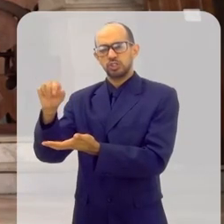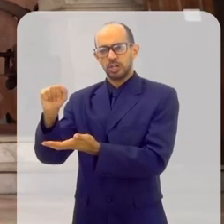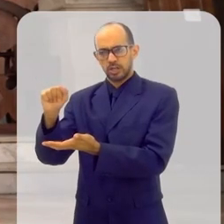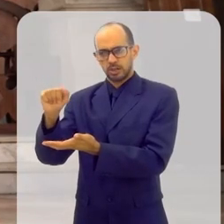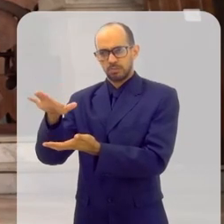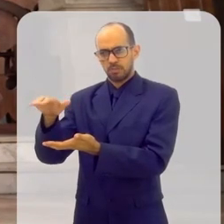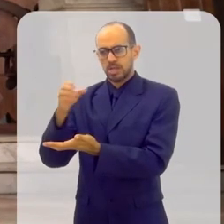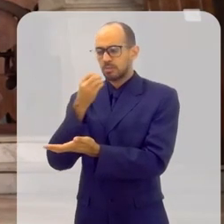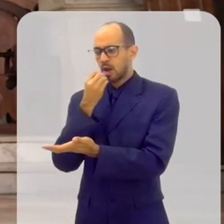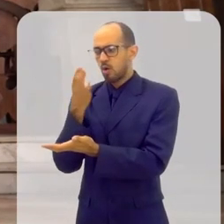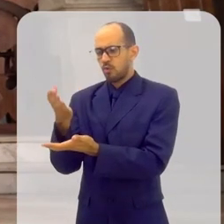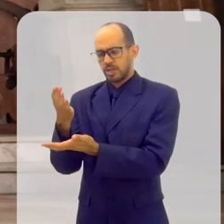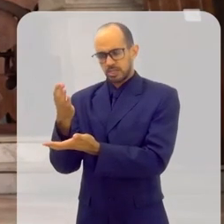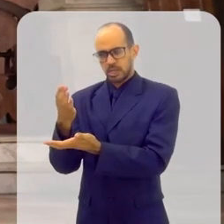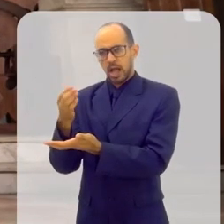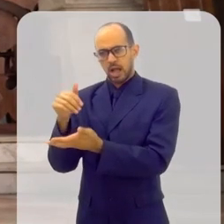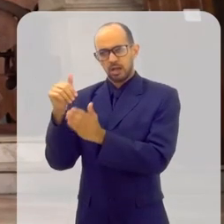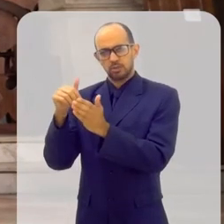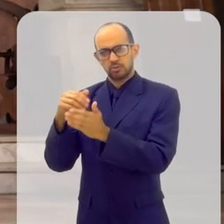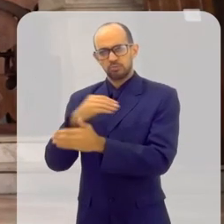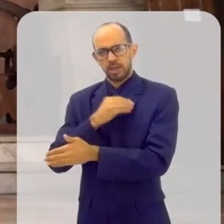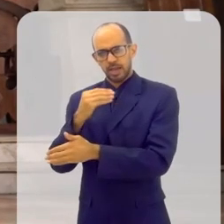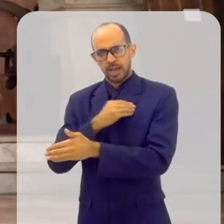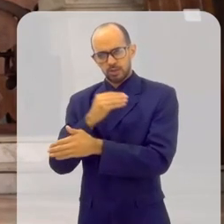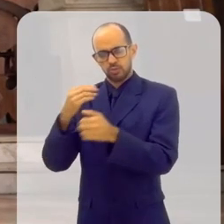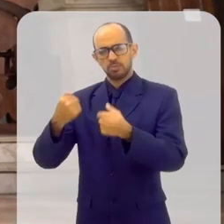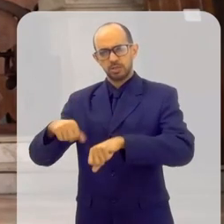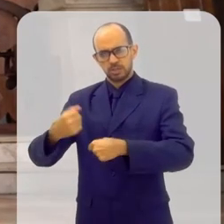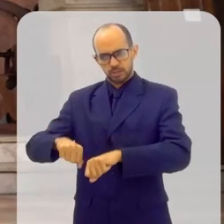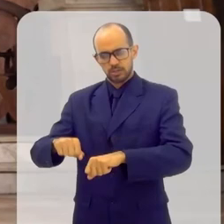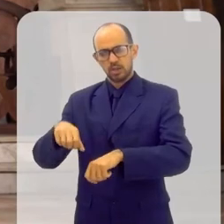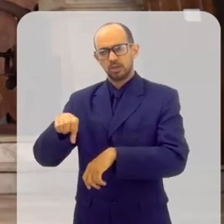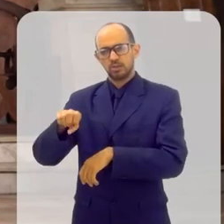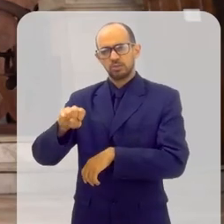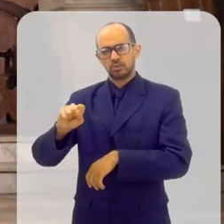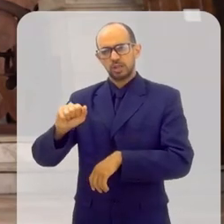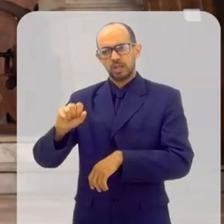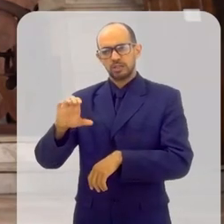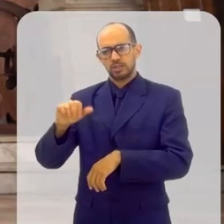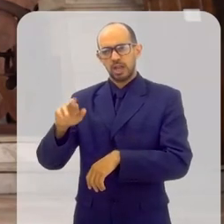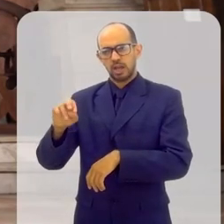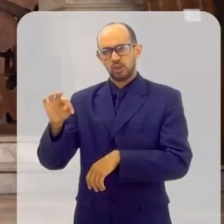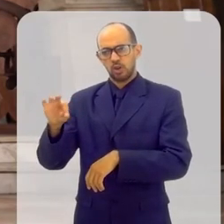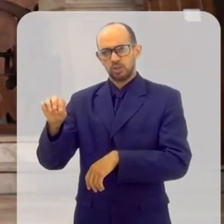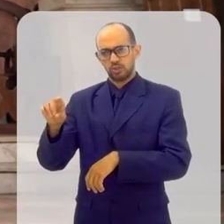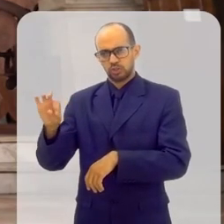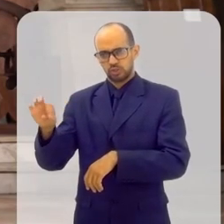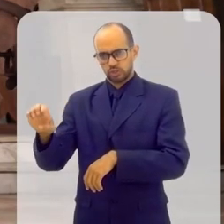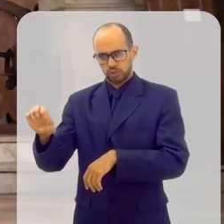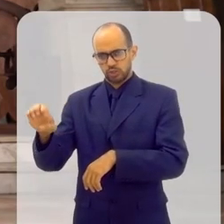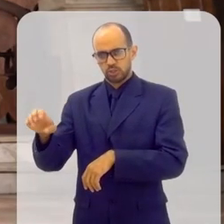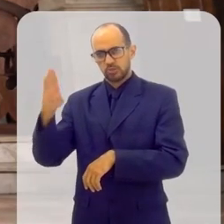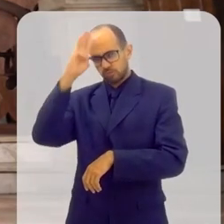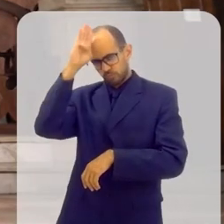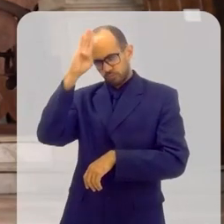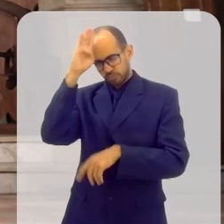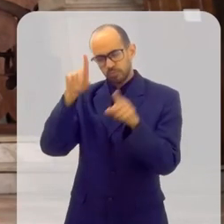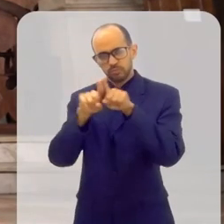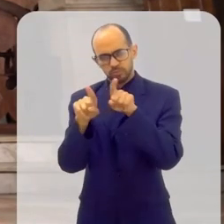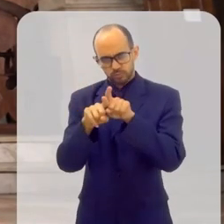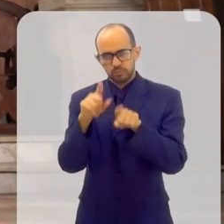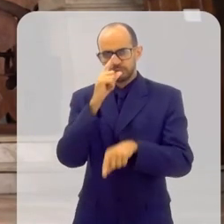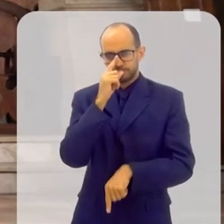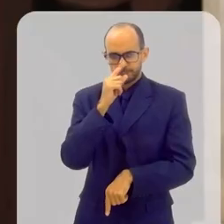igreja. Mas para confessar e receber a unção dos enfermos, precisa ser um sacerdote, tanto no rito romano, como no rito oriental